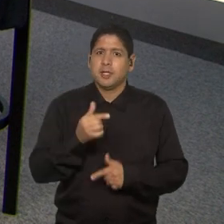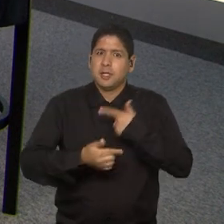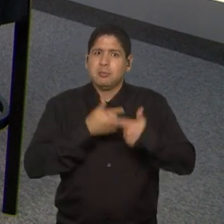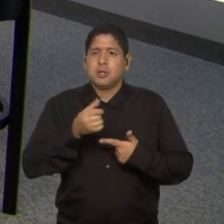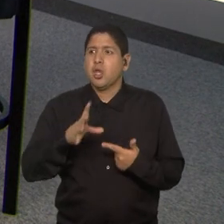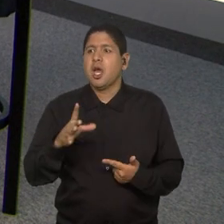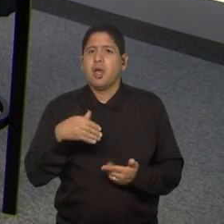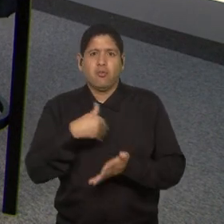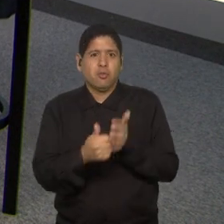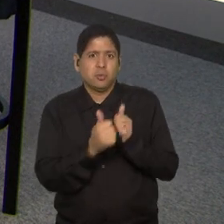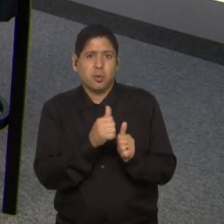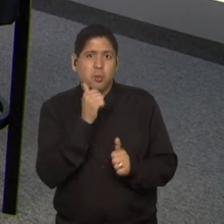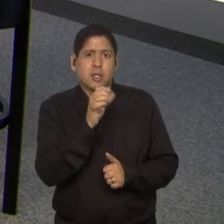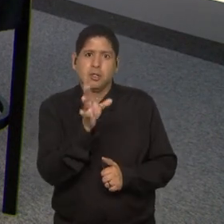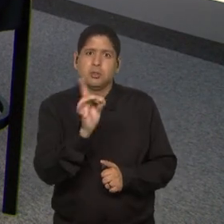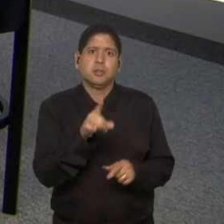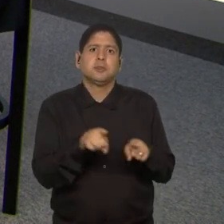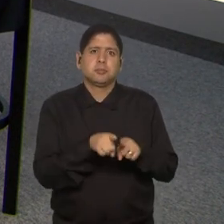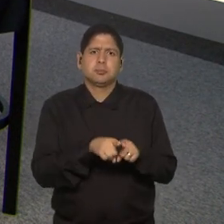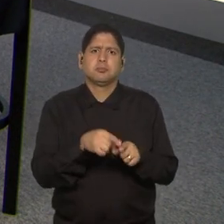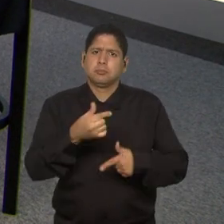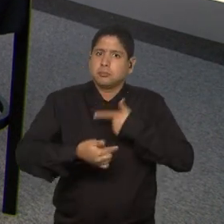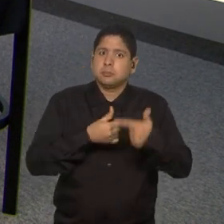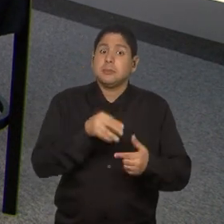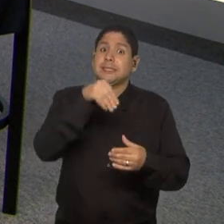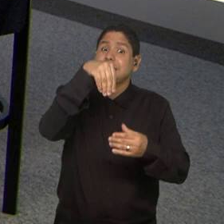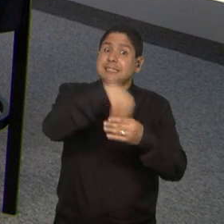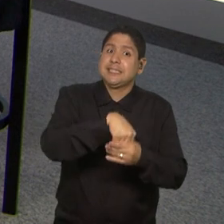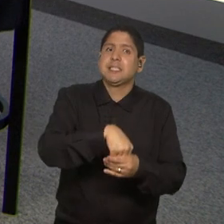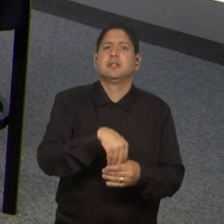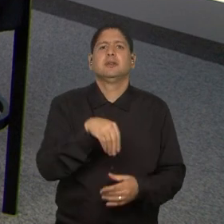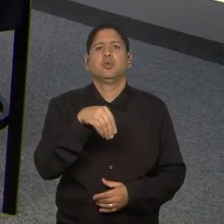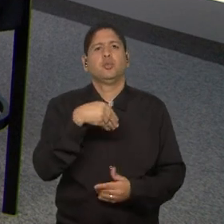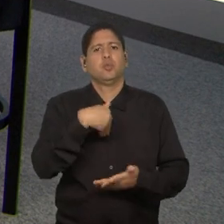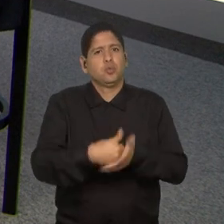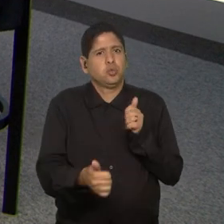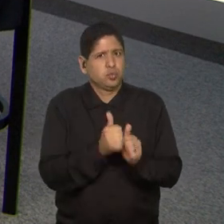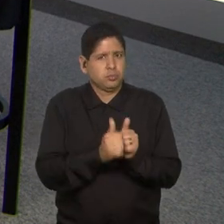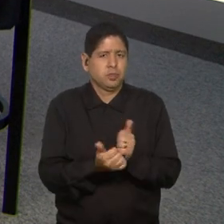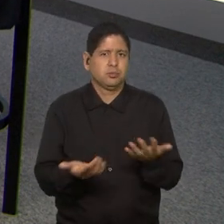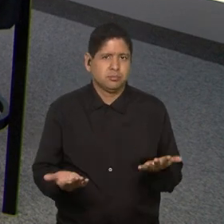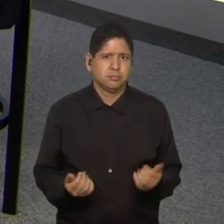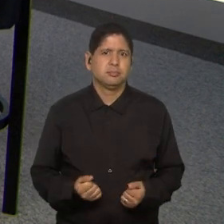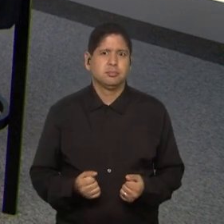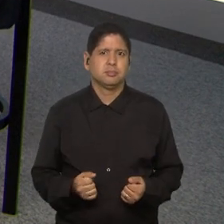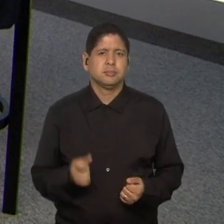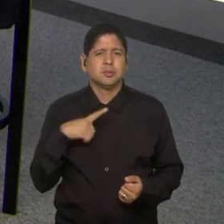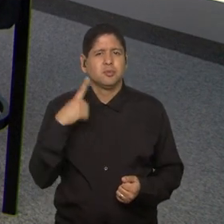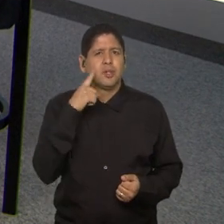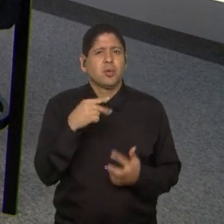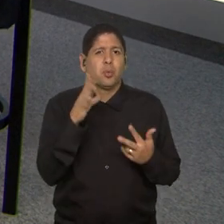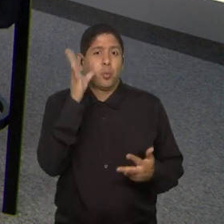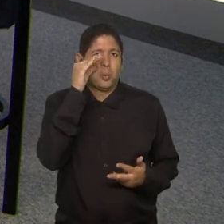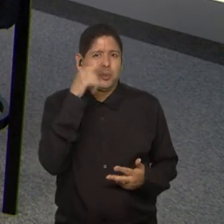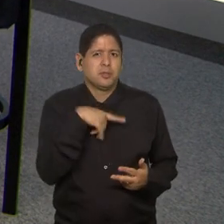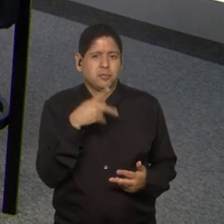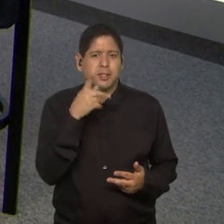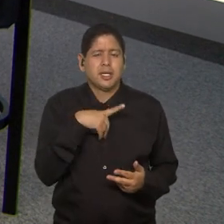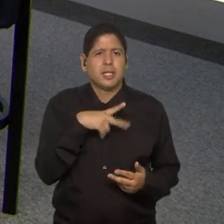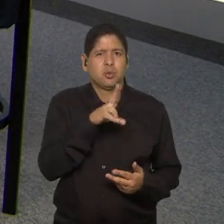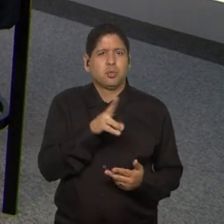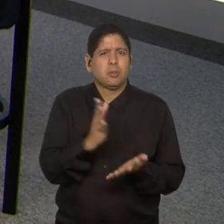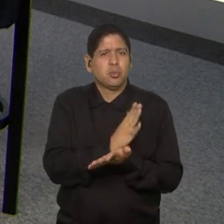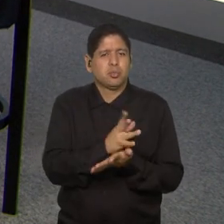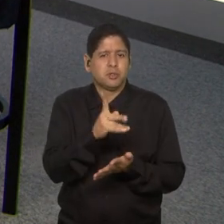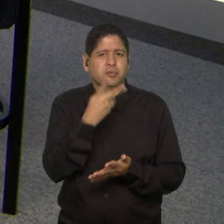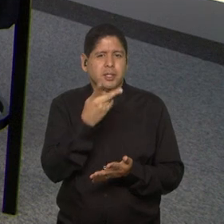no futebol, não é só no futebol feminino, é trabalhar no futebol. Um fato curioso, né, eu vou pegar alguns nomes que